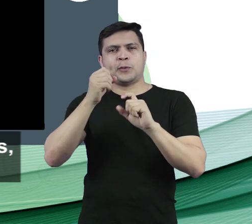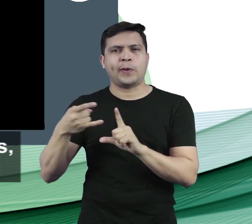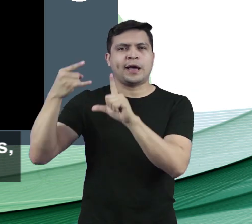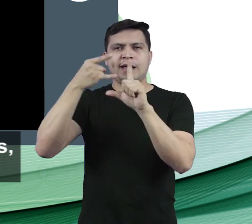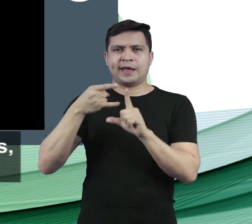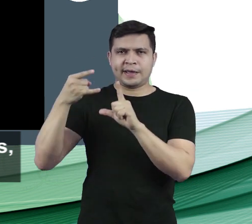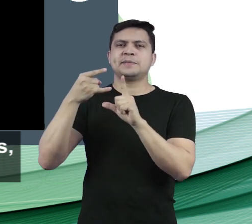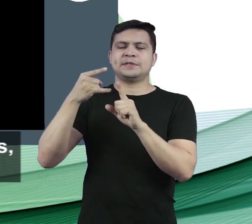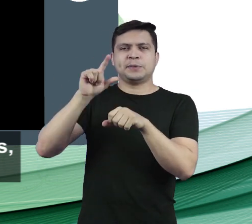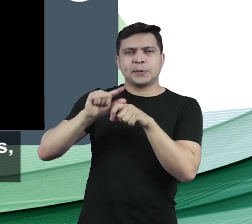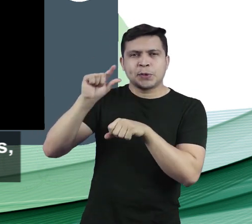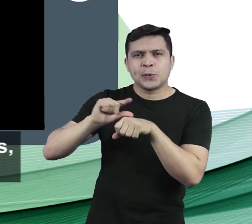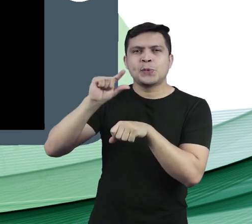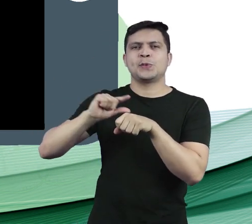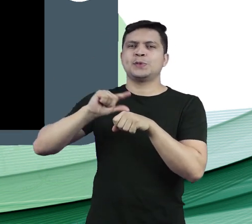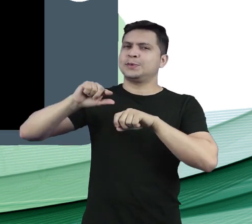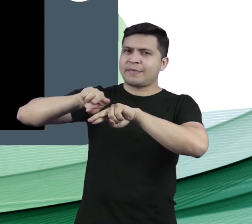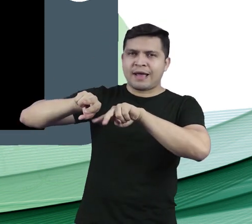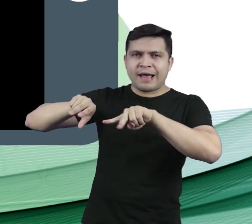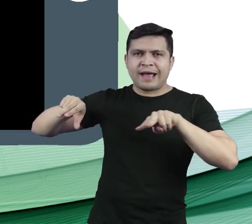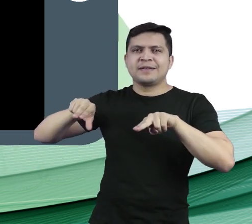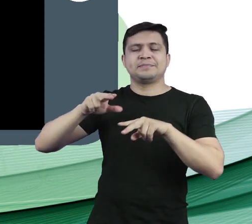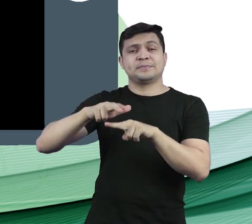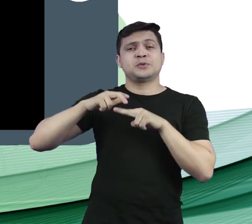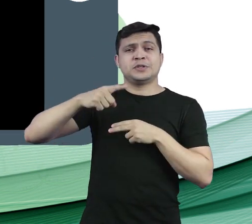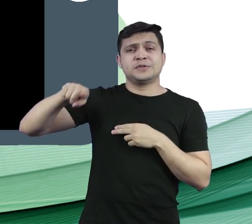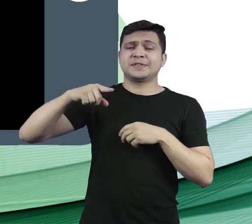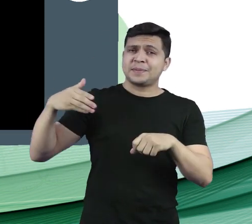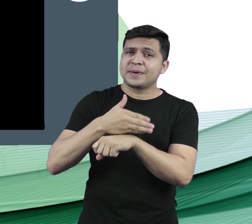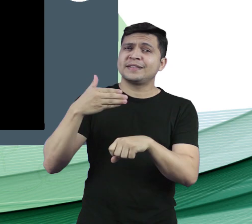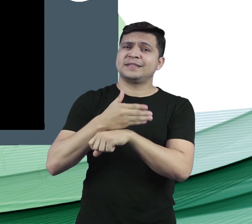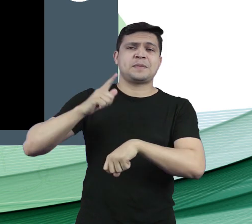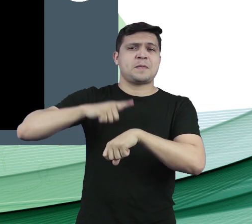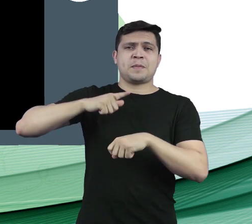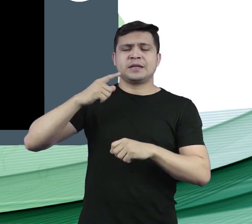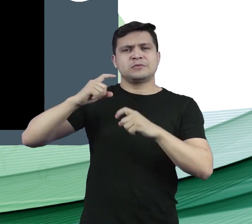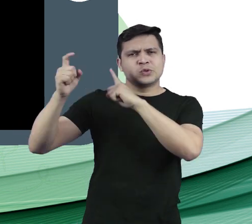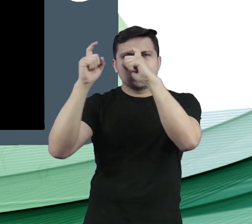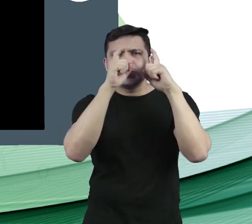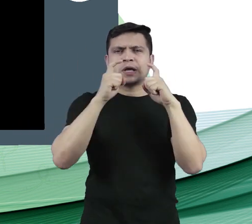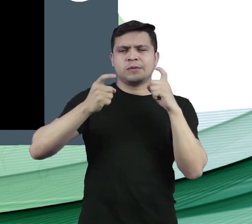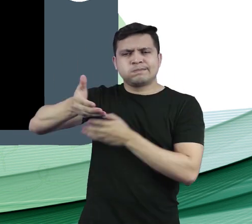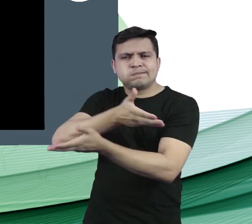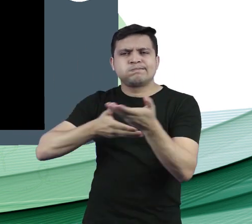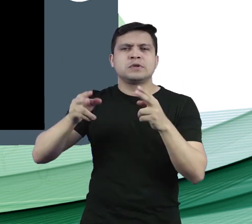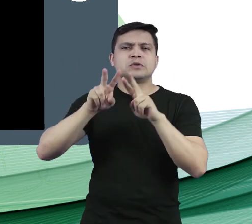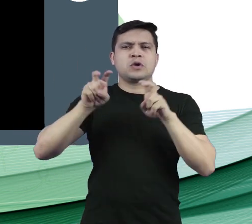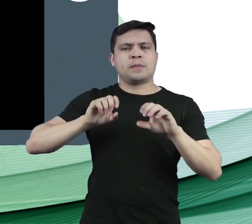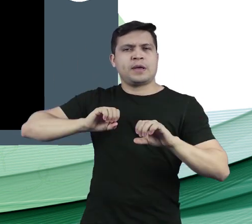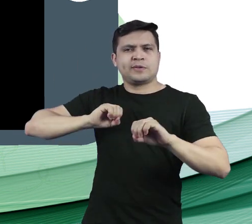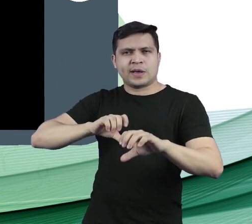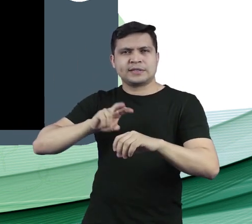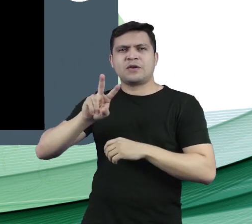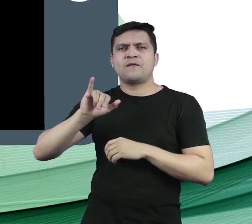exposição e colóquios temáticos. Então não perca essa oportunidade e venha fazer parte desses momentos de discussões sobre